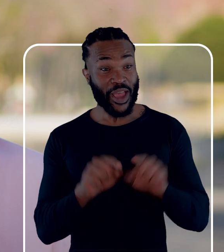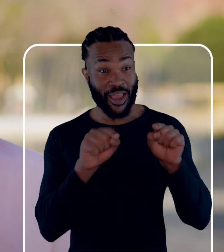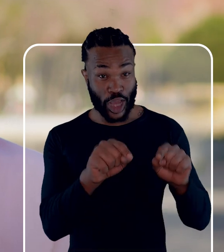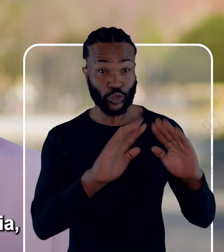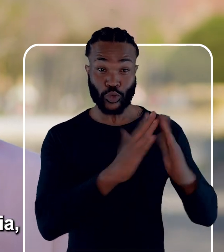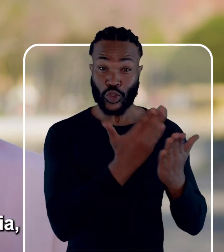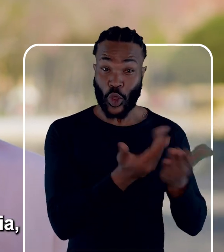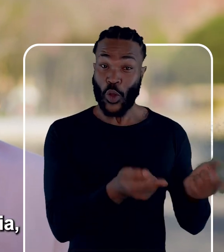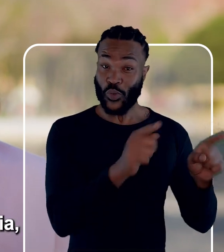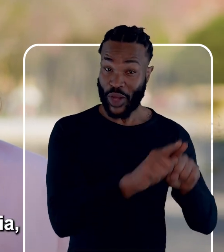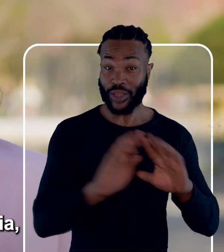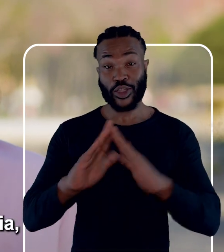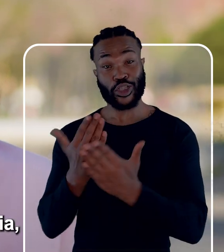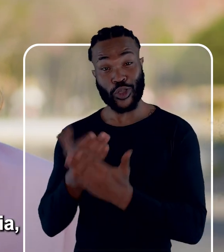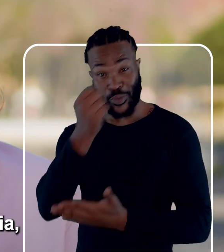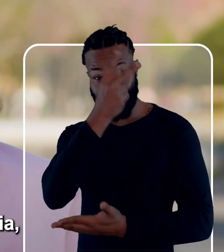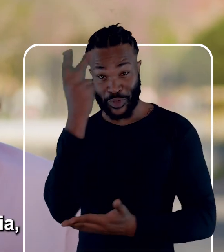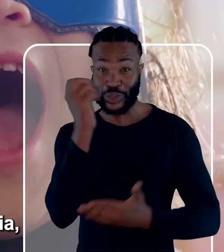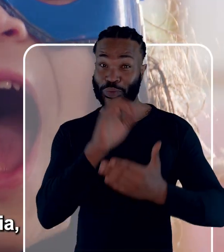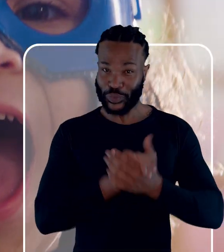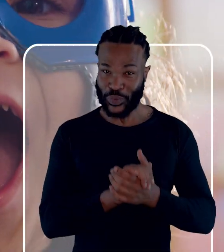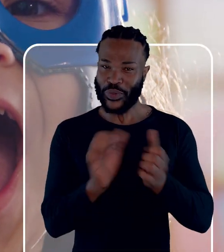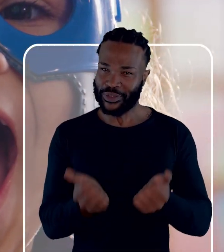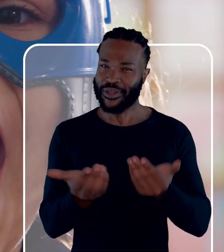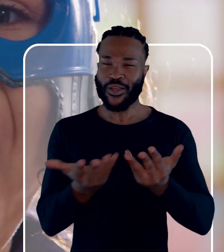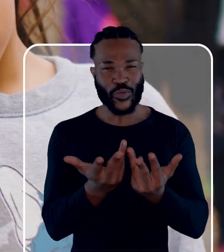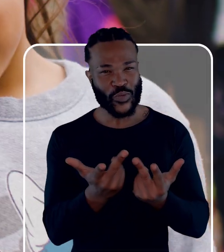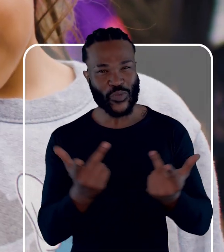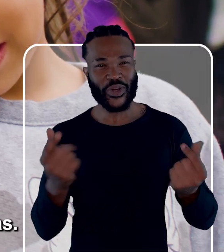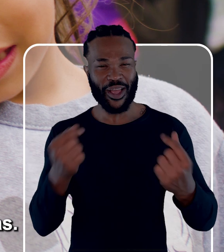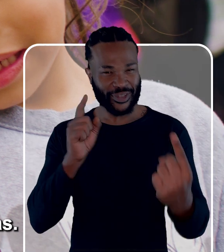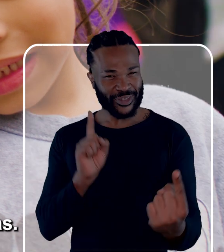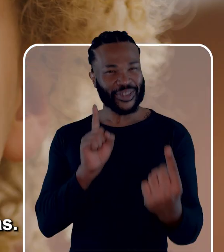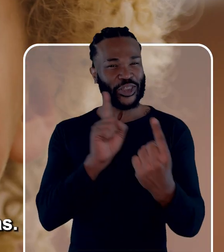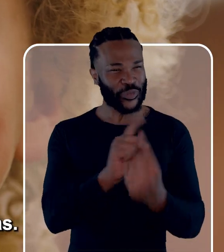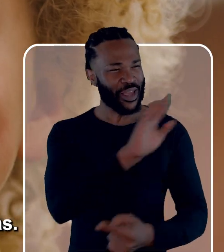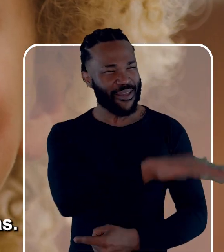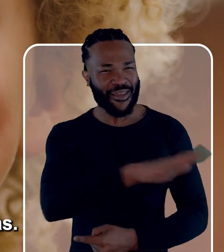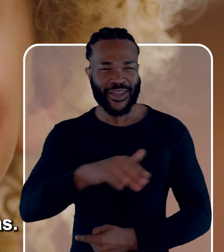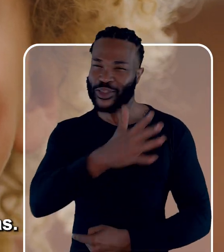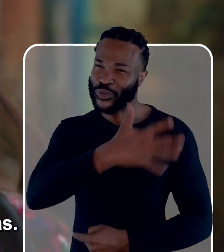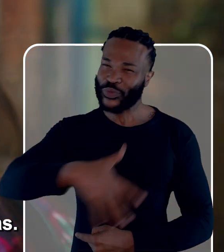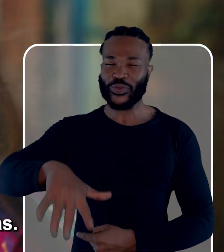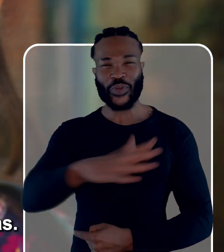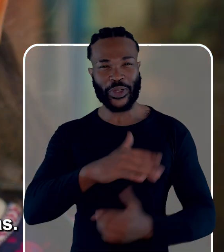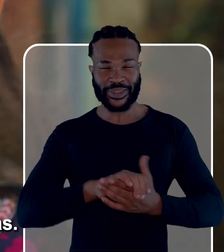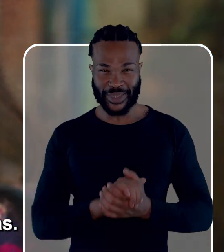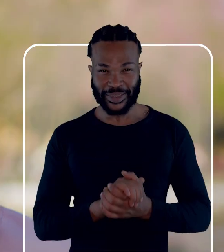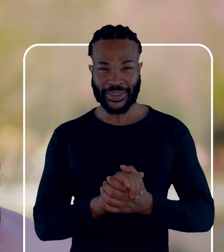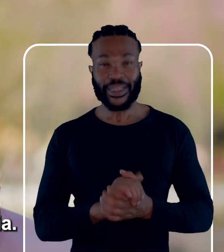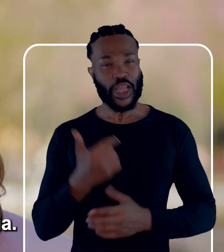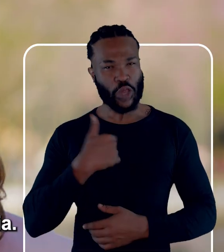vamos fazer isso com a rede convenhada e com a rede própria, garantindo qualidade e atendimento para todas as